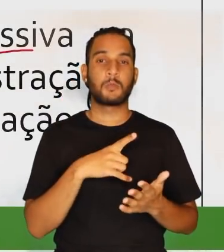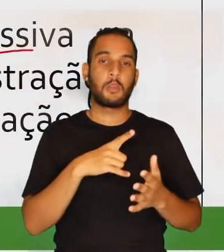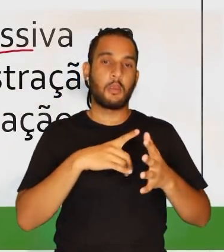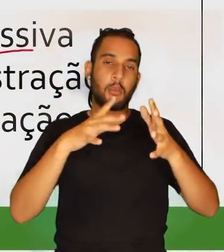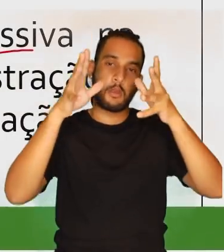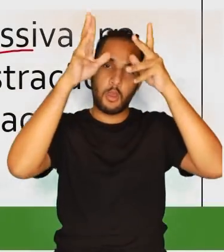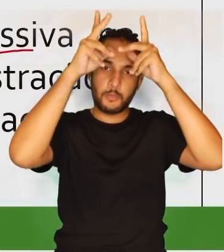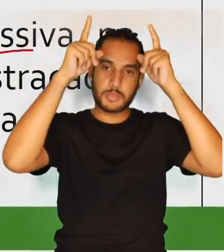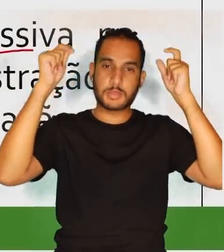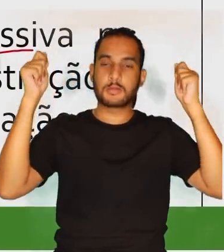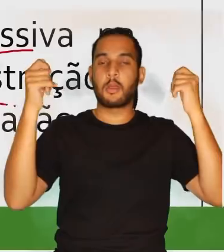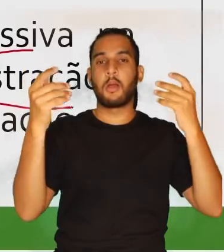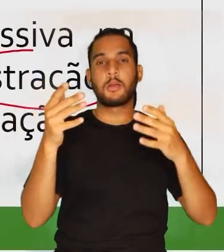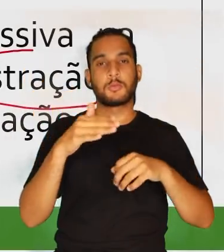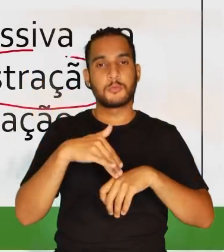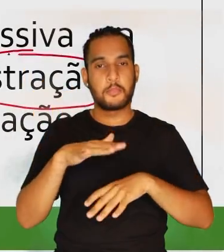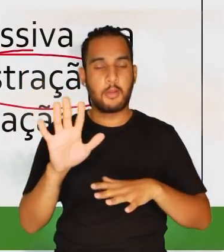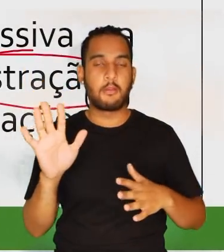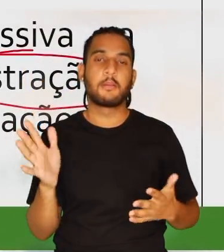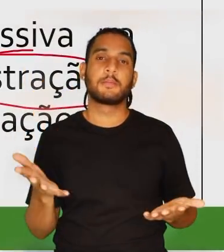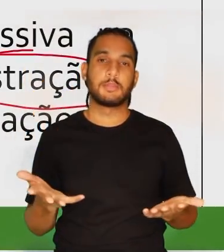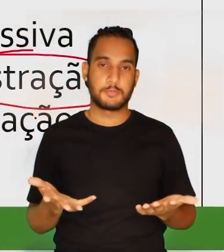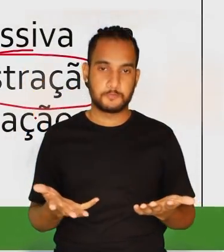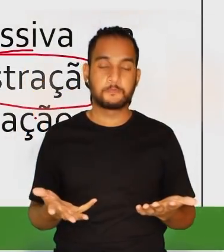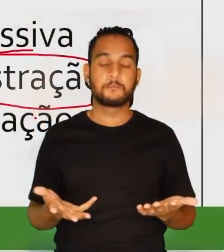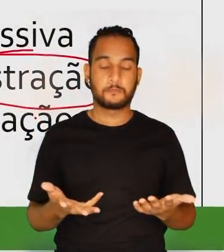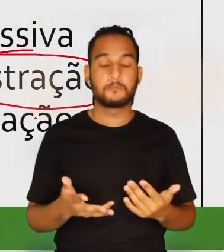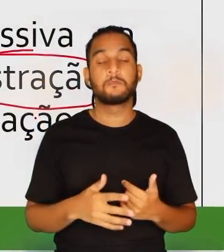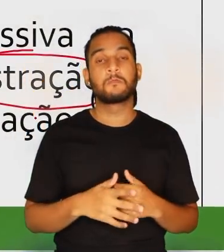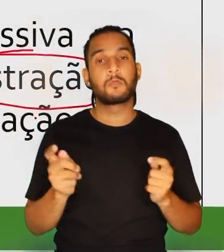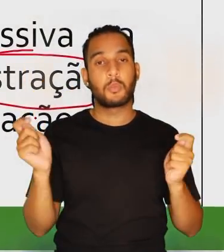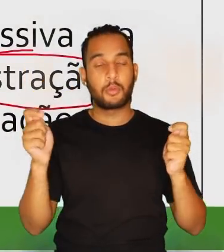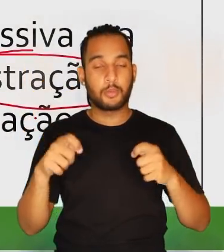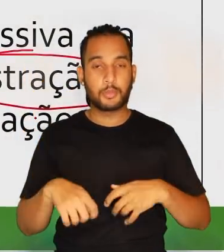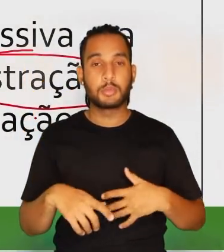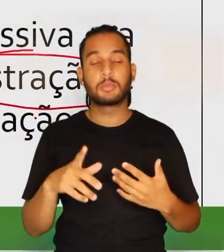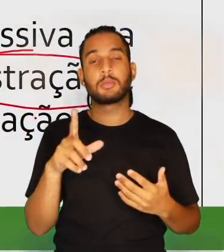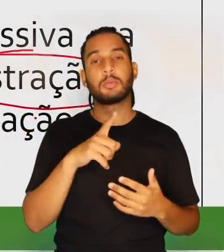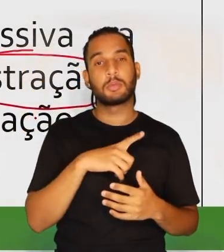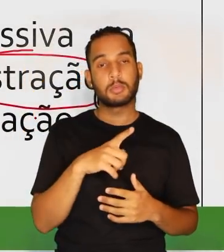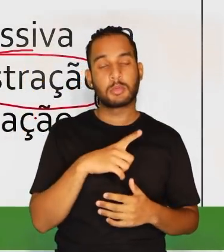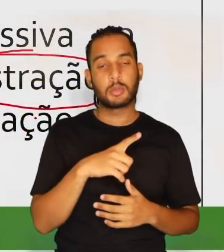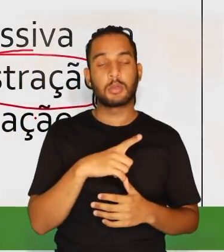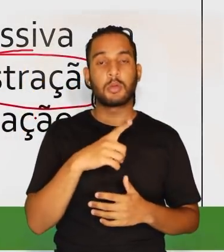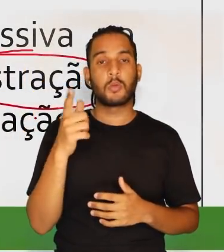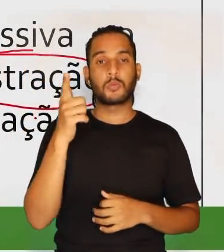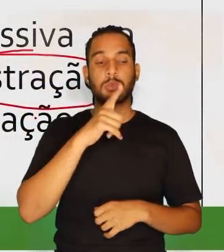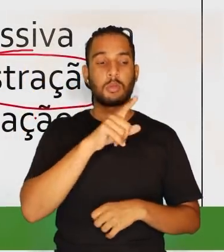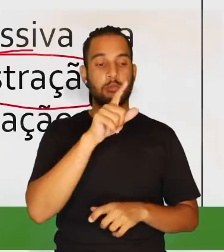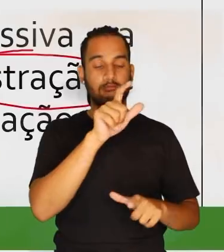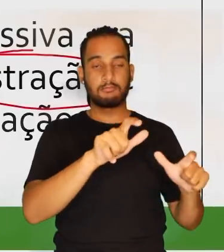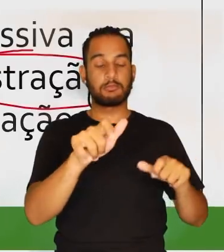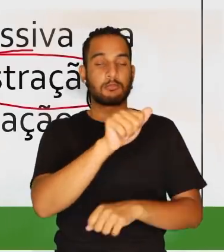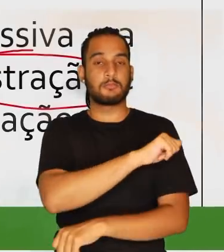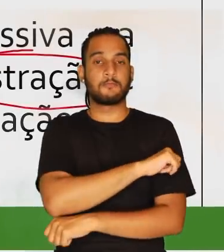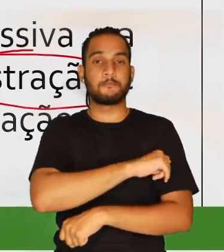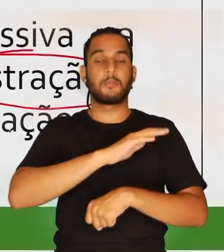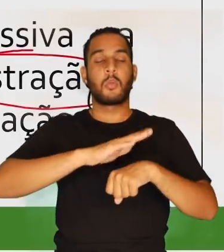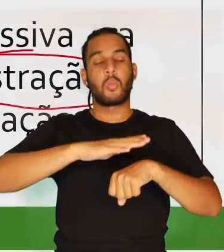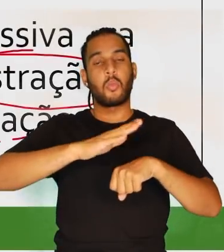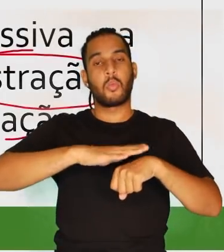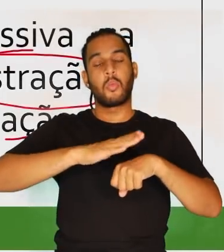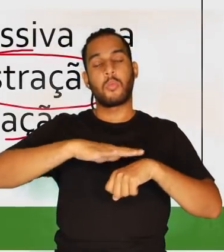onde a gente tem uma abstração maior, uma capacidade de abstração desse aluno. Eles conseguem ter um pouco mais da